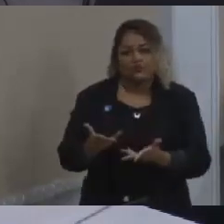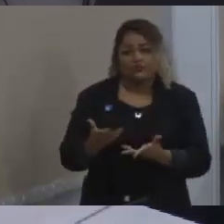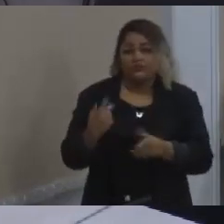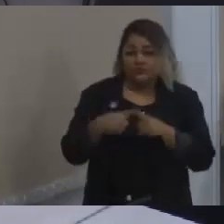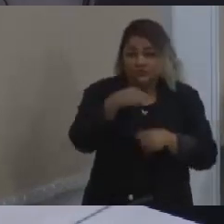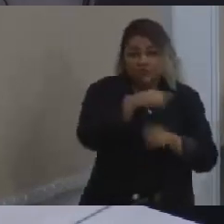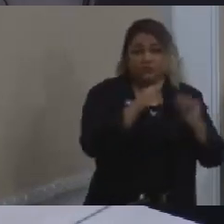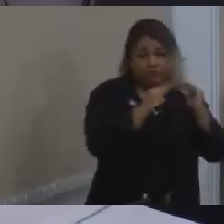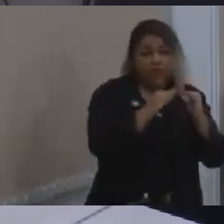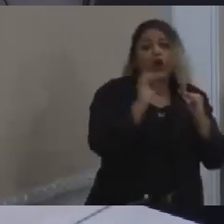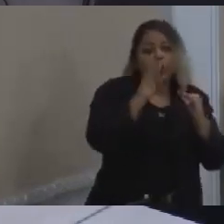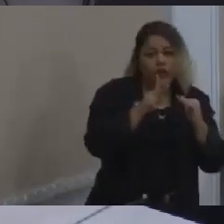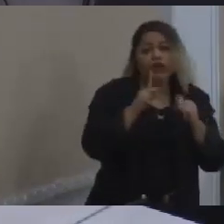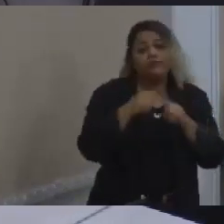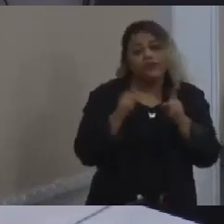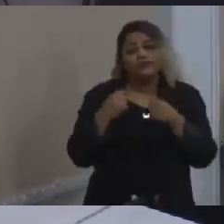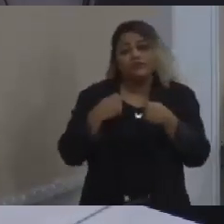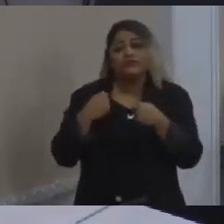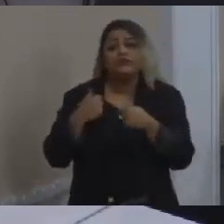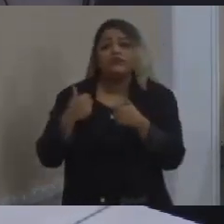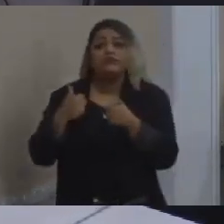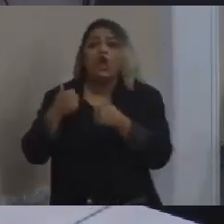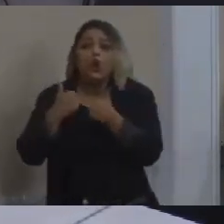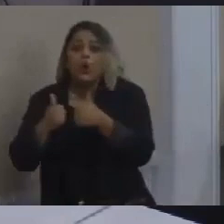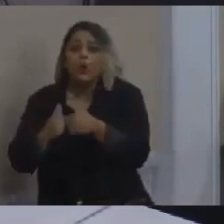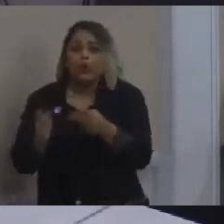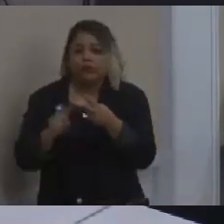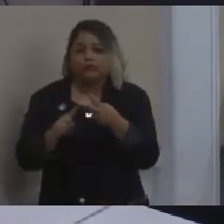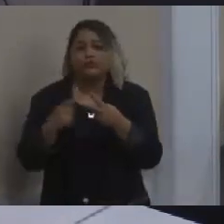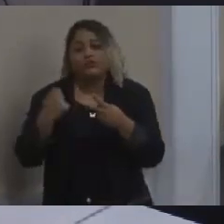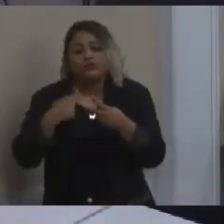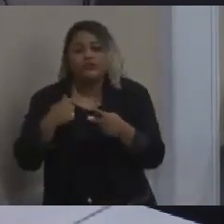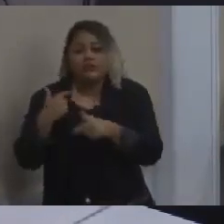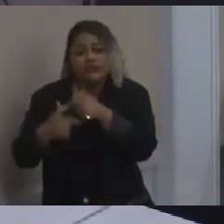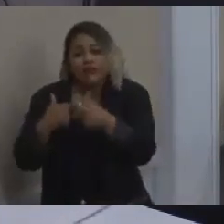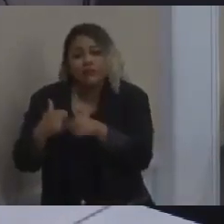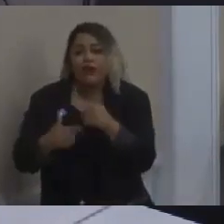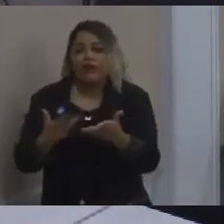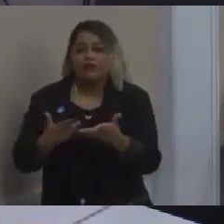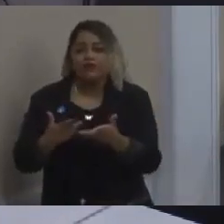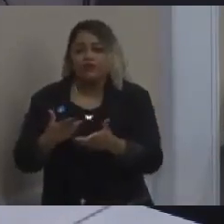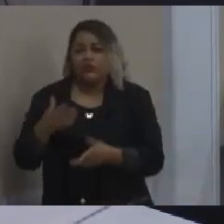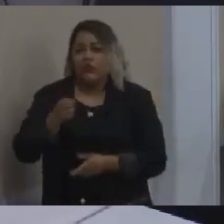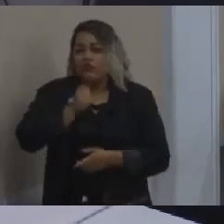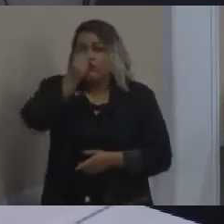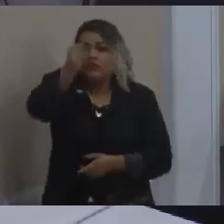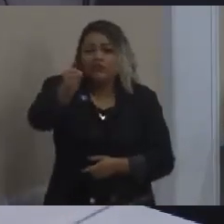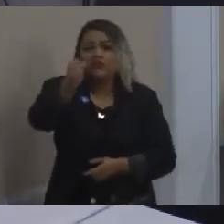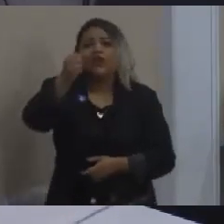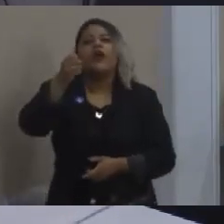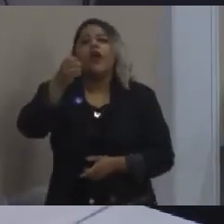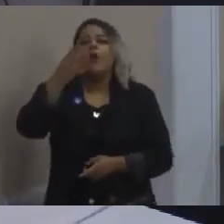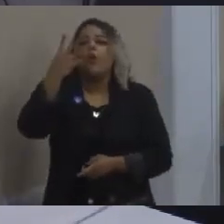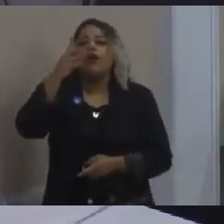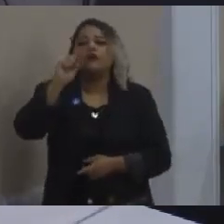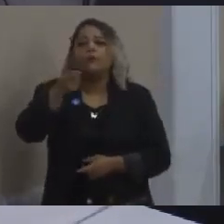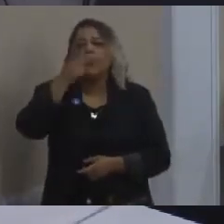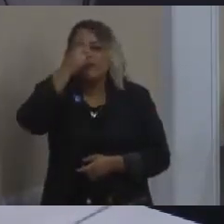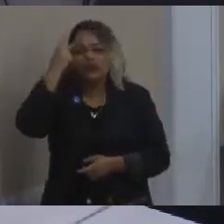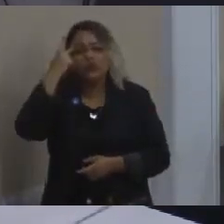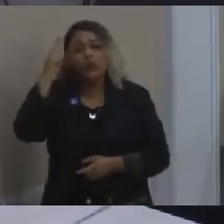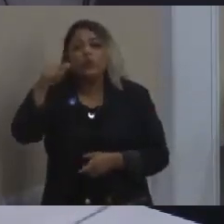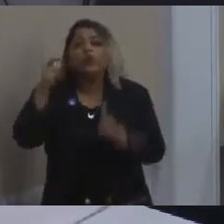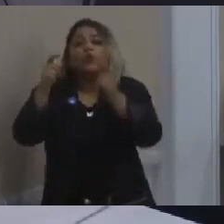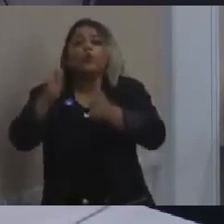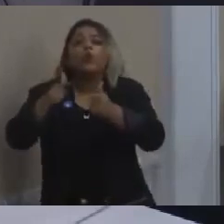serviços, ela precisa ter um monte de coisa. Vocês estão querendo enfiar 4 mil pessoas em uma área totalmente estrangulada. E aí,